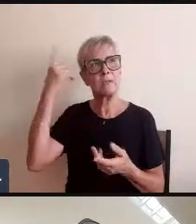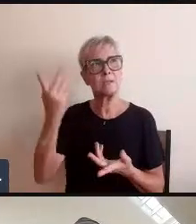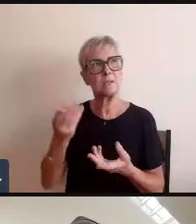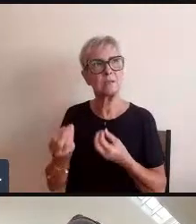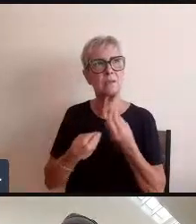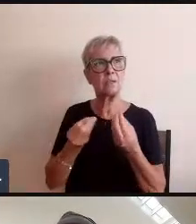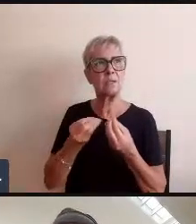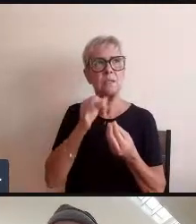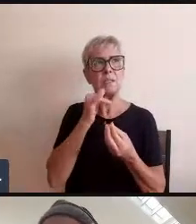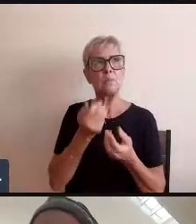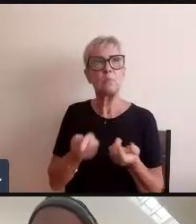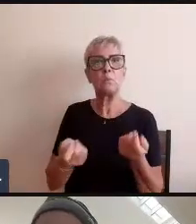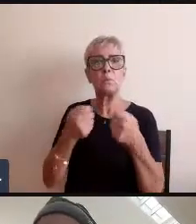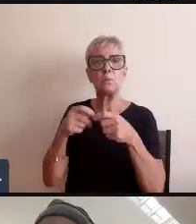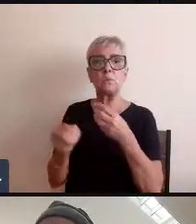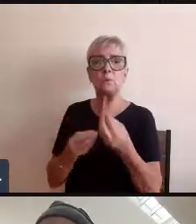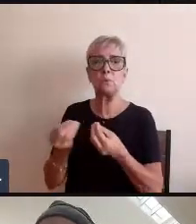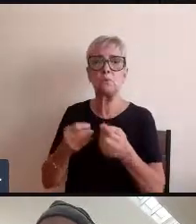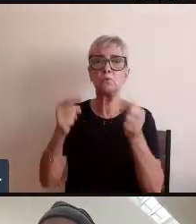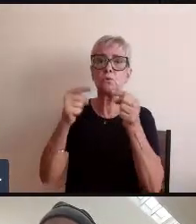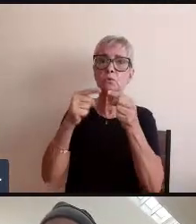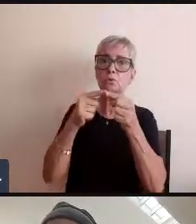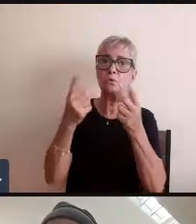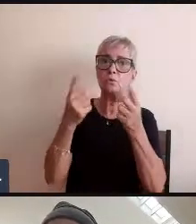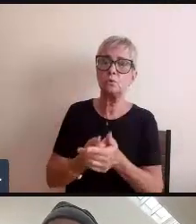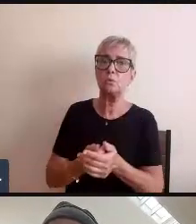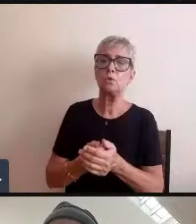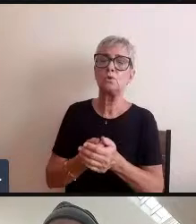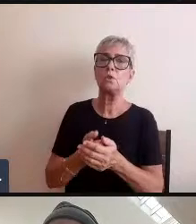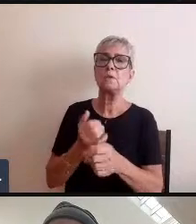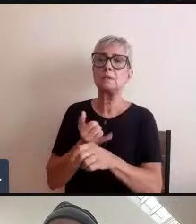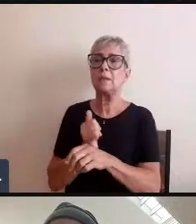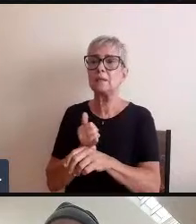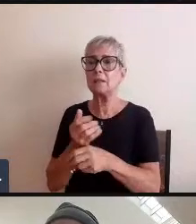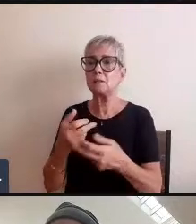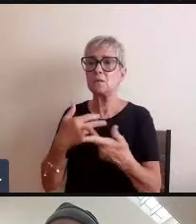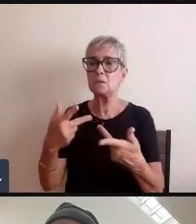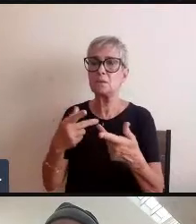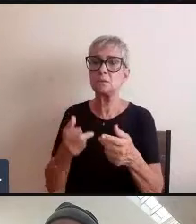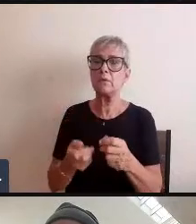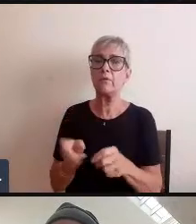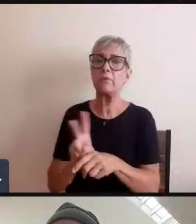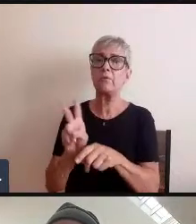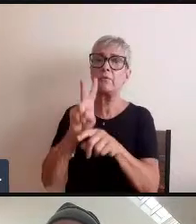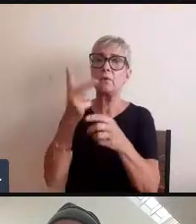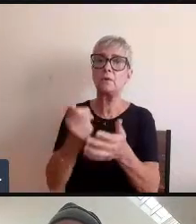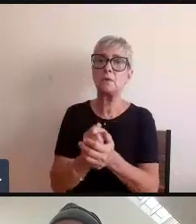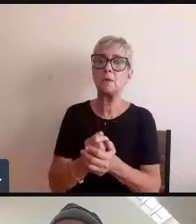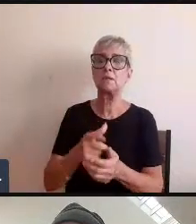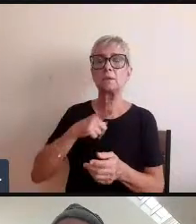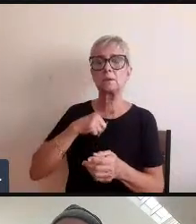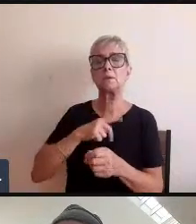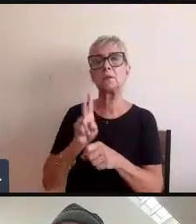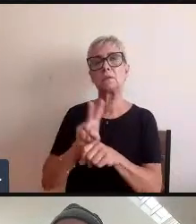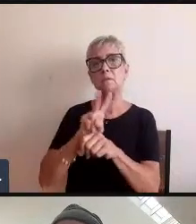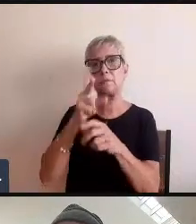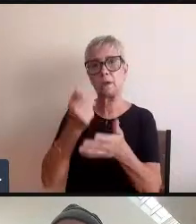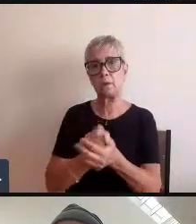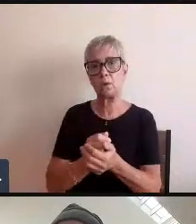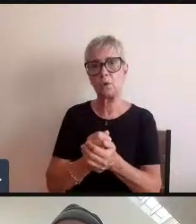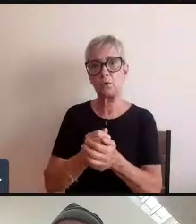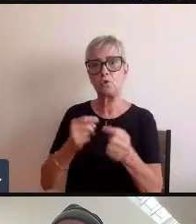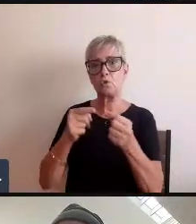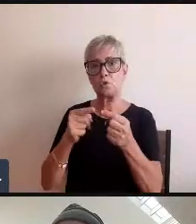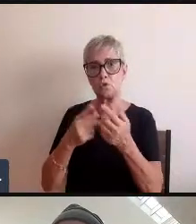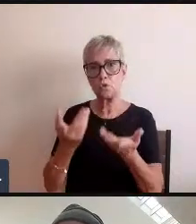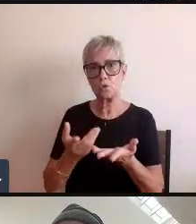permite que é esse tipo de mecanismo que nos faça valorizar ter valor o nosso valor passa por esse tipo de mecanismo